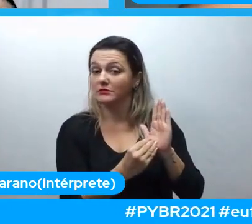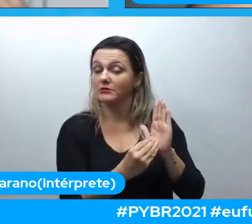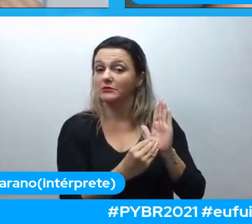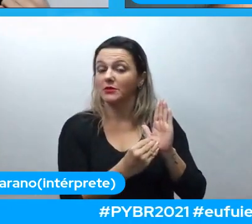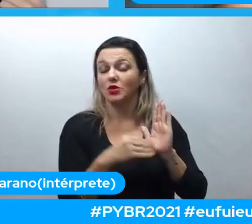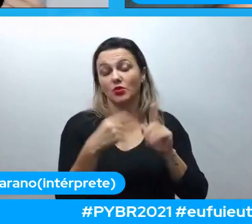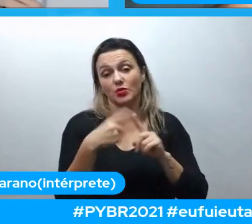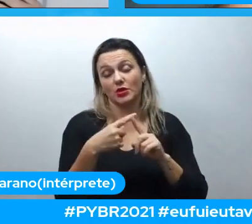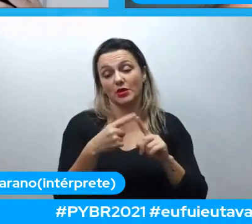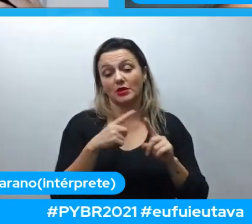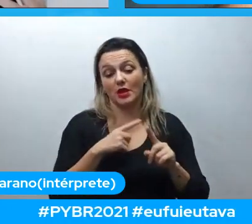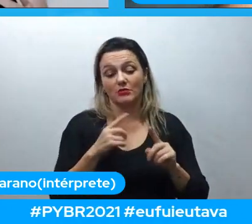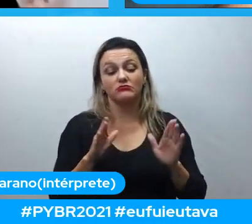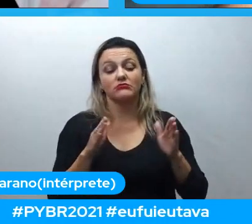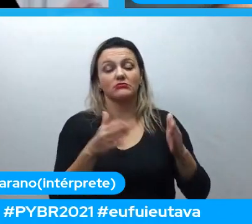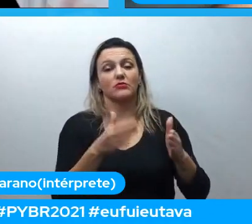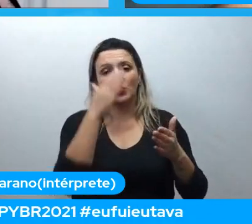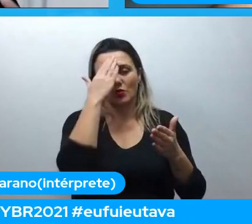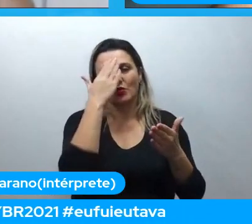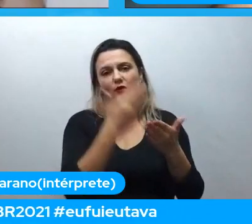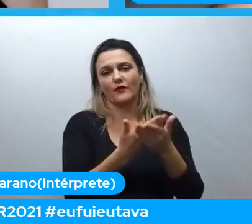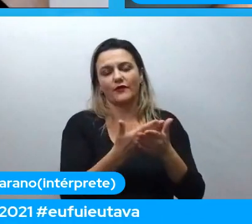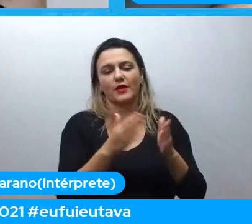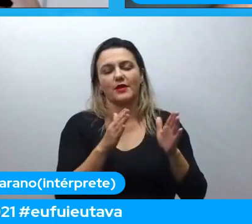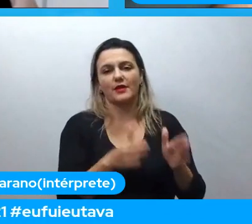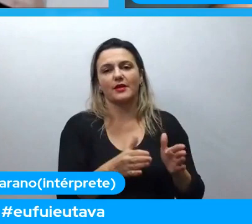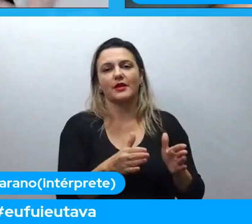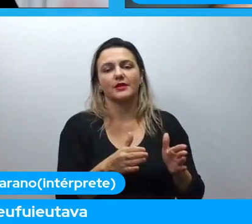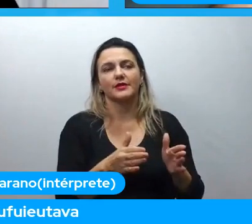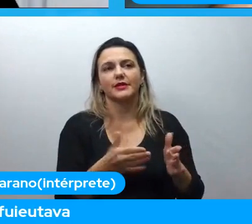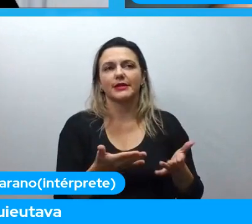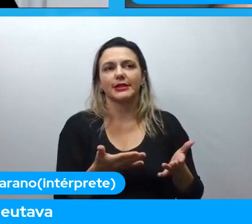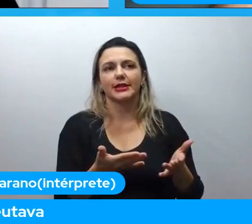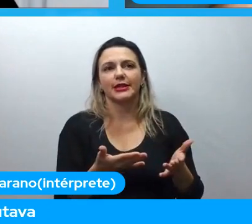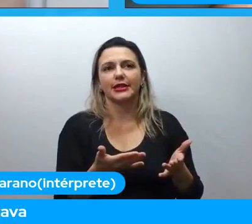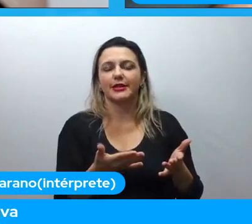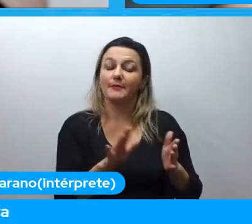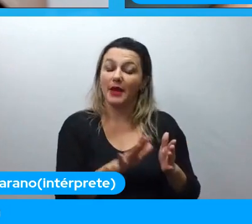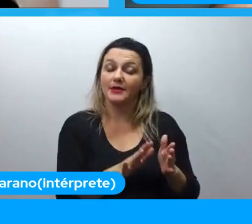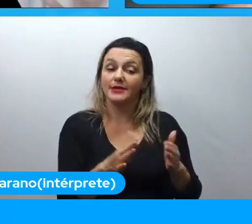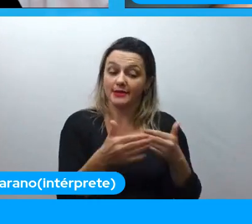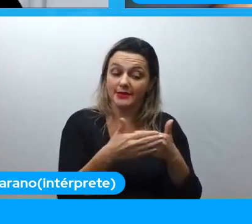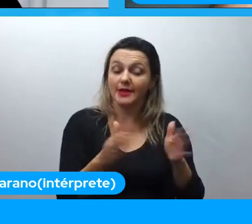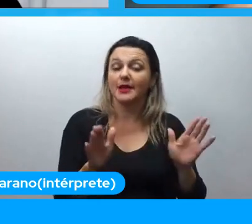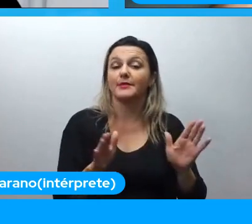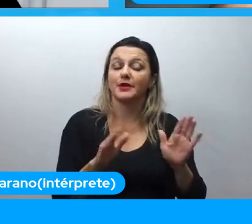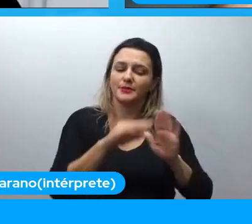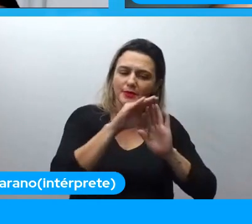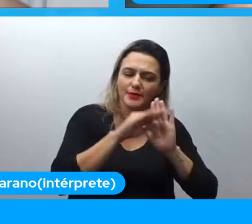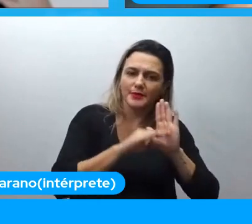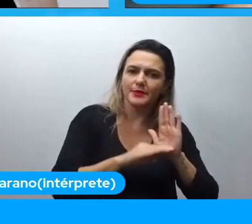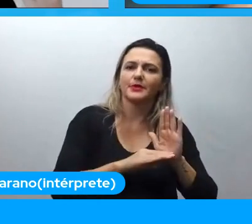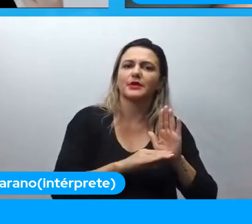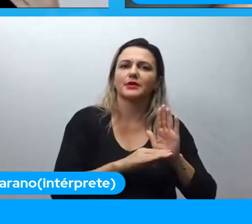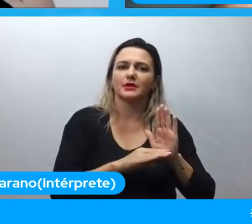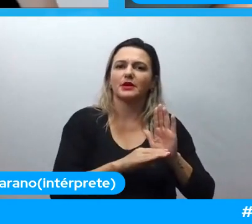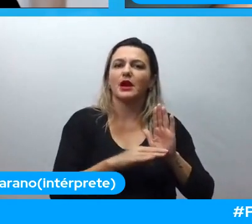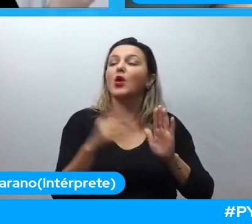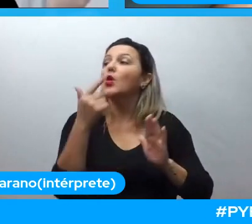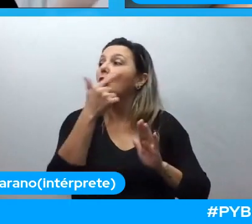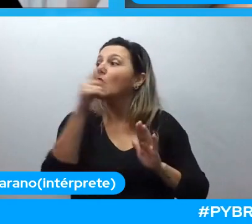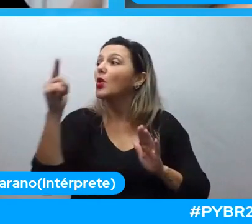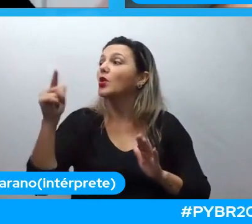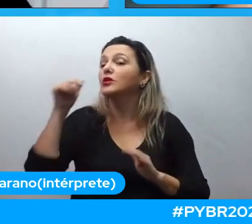confia que de alguma forma aquilo tá aberto aquilo tá no repositório eu pensou se outras mulheres podem